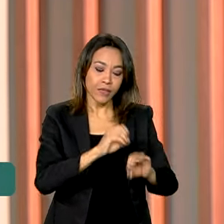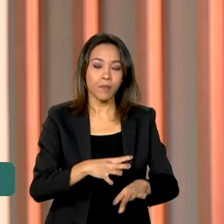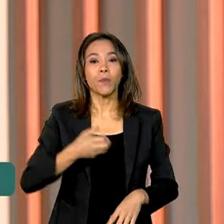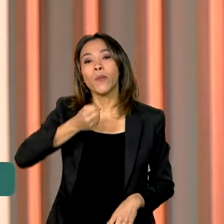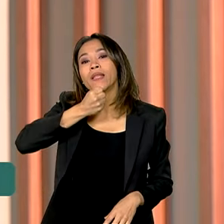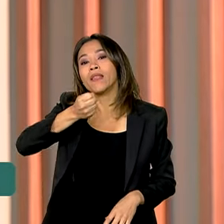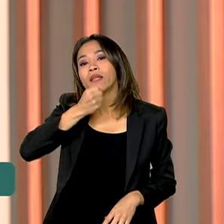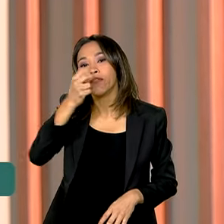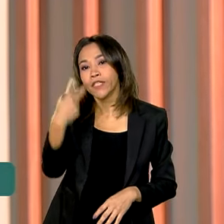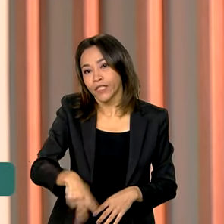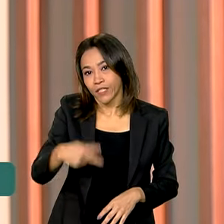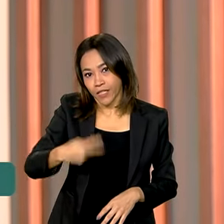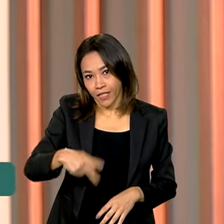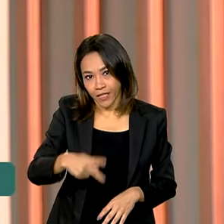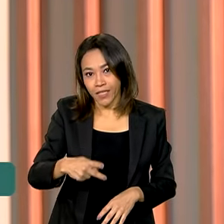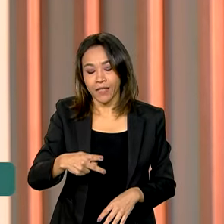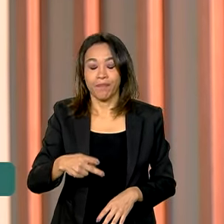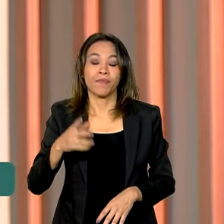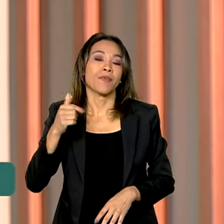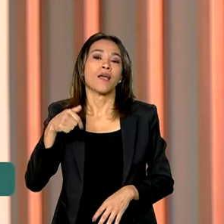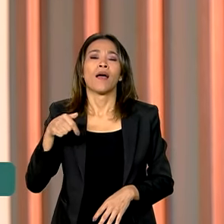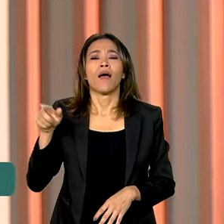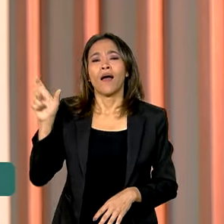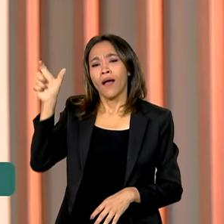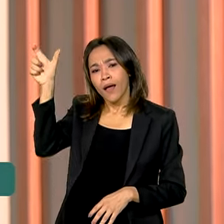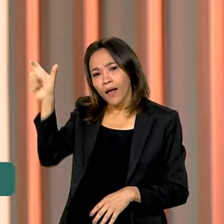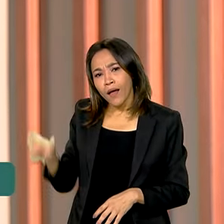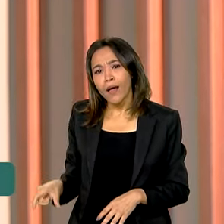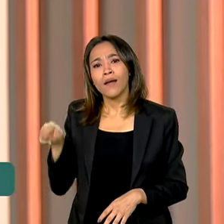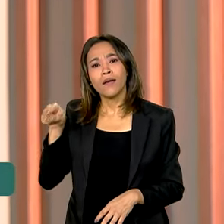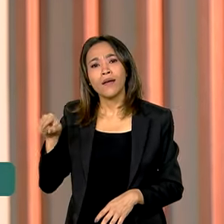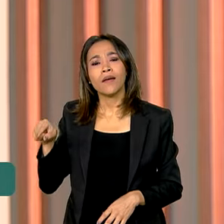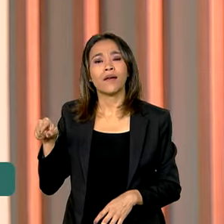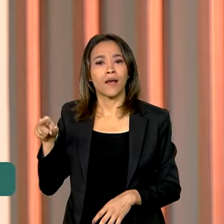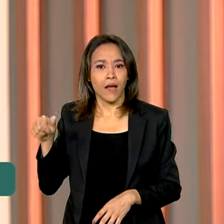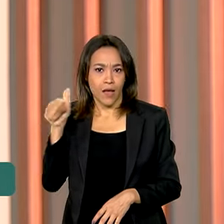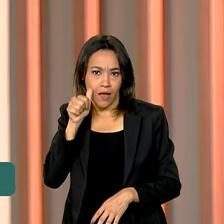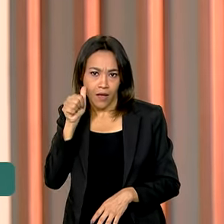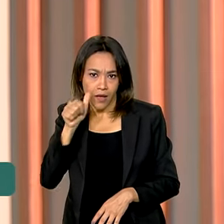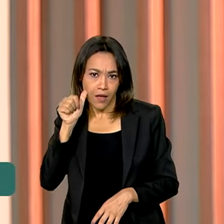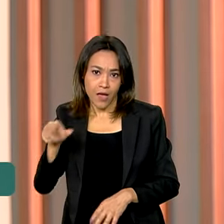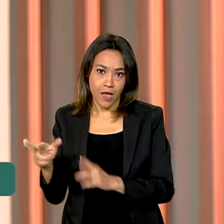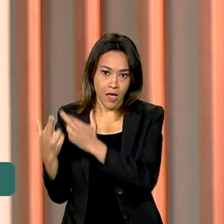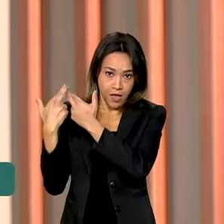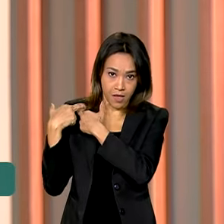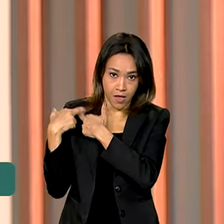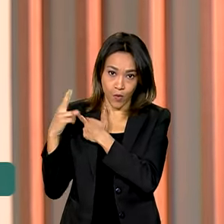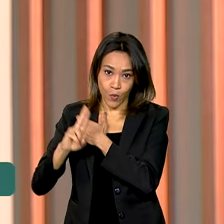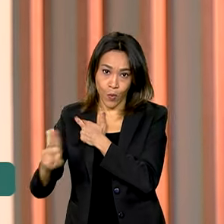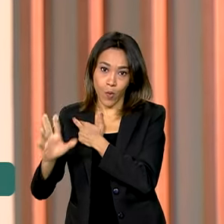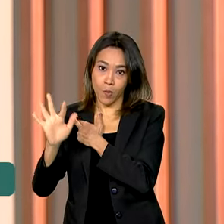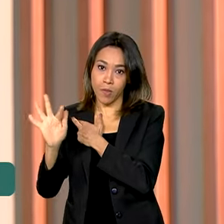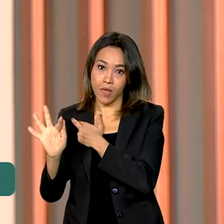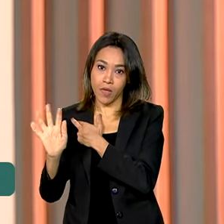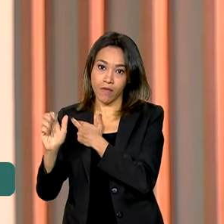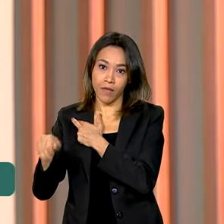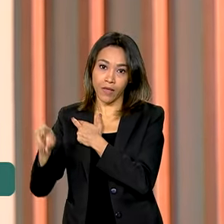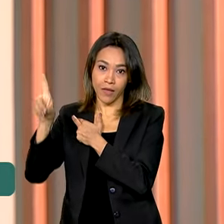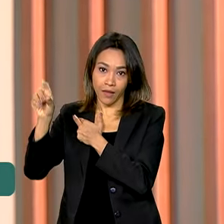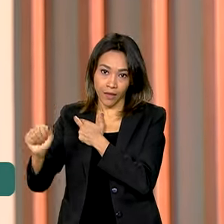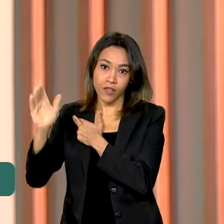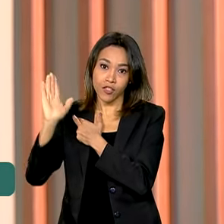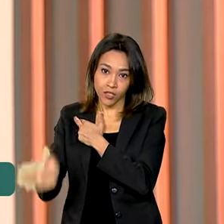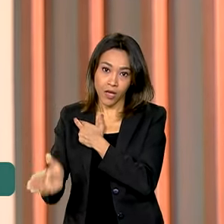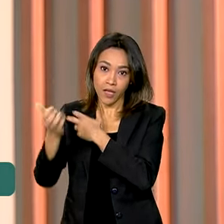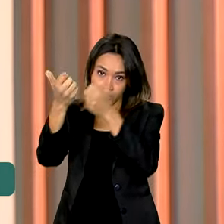Brasil, a presidente do Fundo Nacional de Desenvolvimento da Educação, Fernanda Paco Baíba, falou sobre o que já foi feito